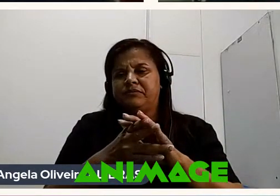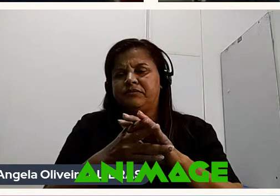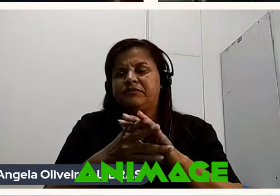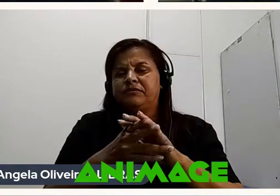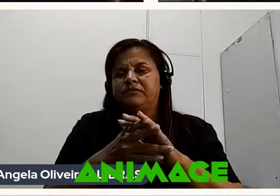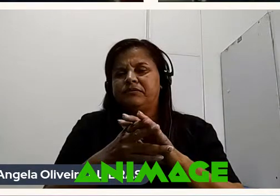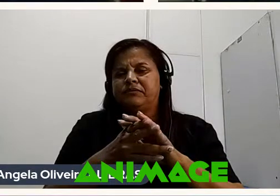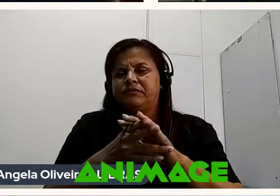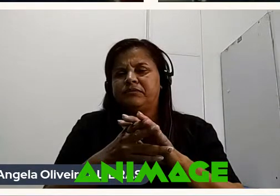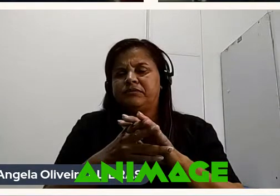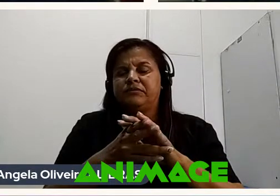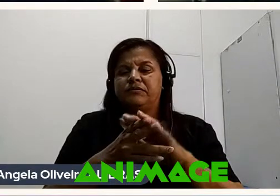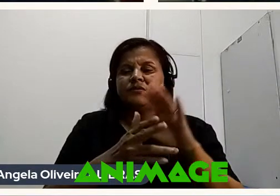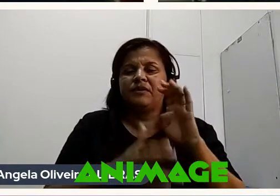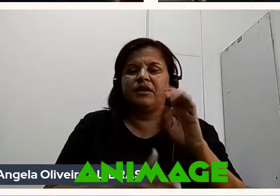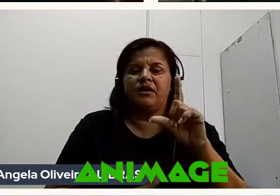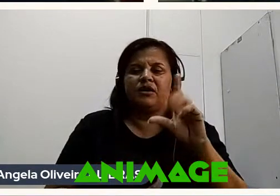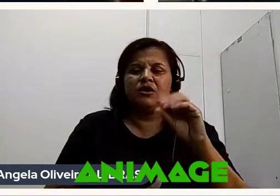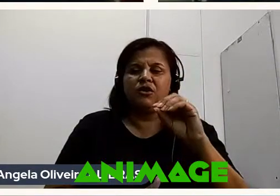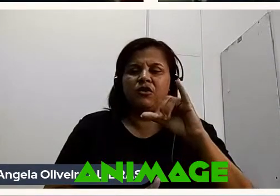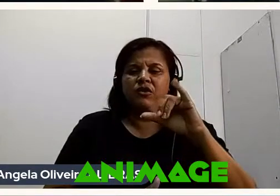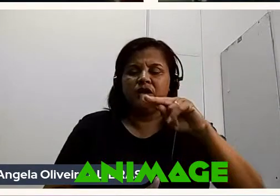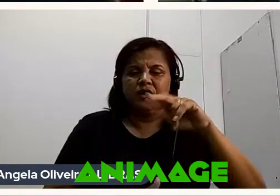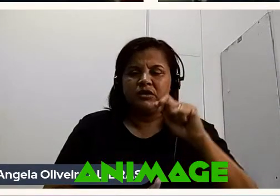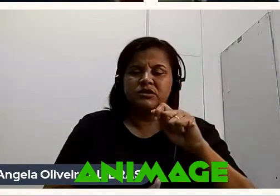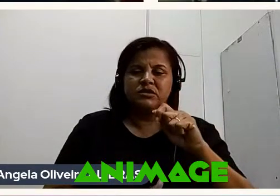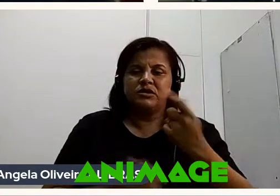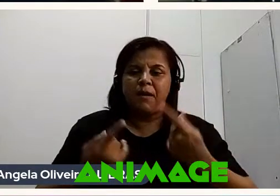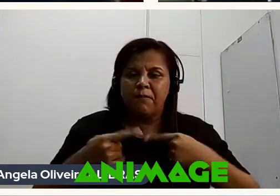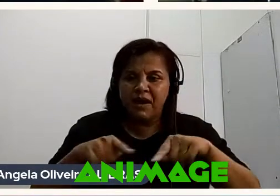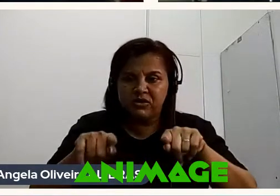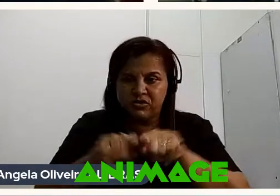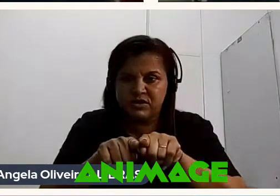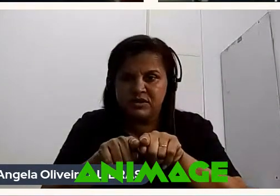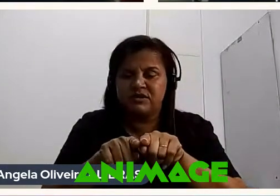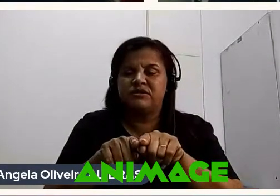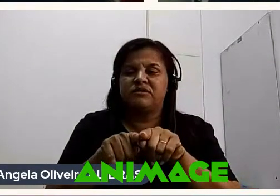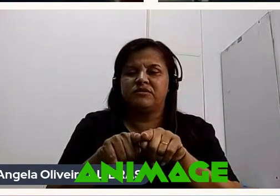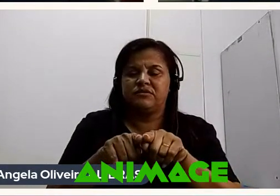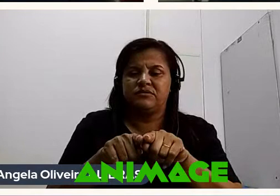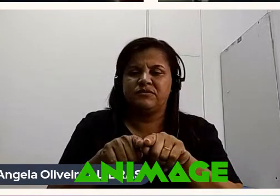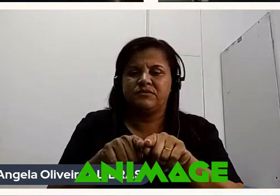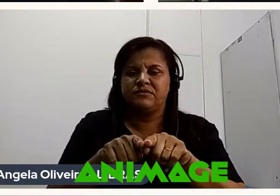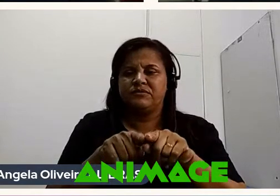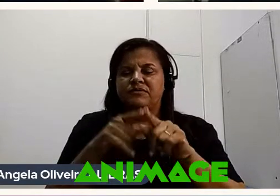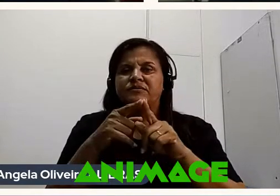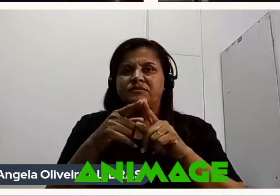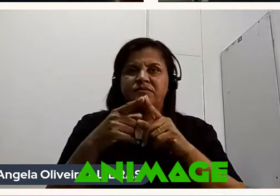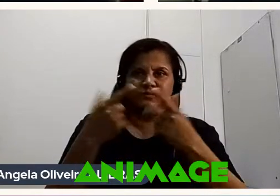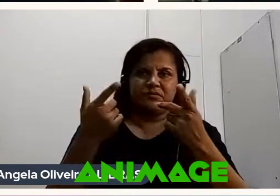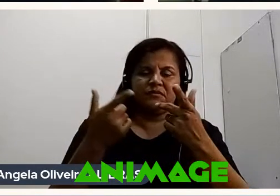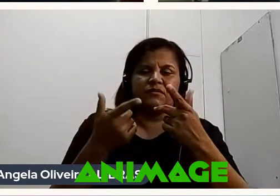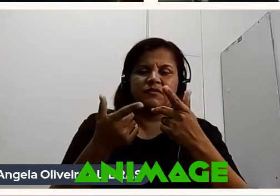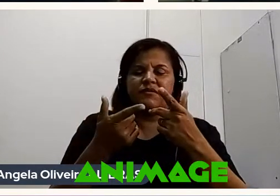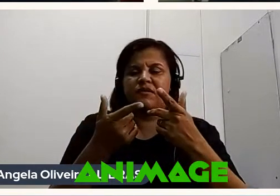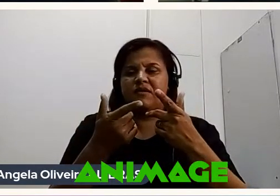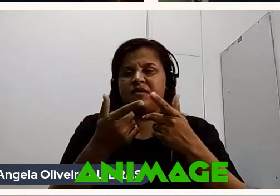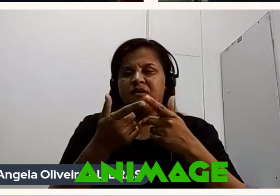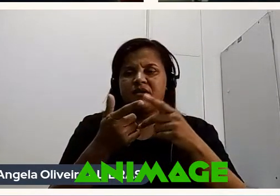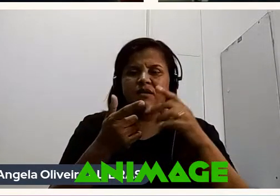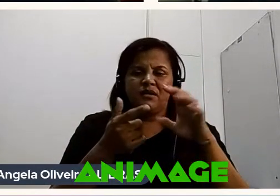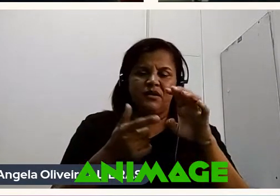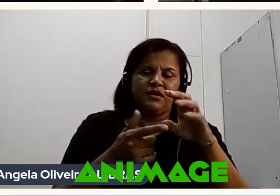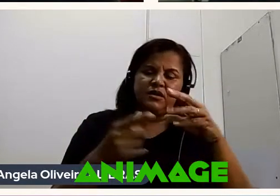Aí a Luísa pergunta O patrocínio Talvez eu gostaria de O patrocínio pelo Ancine Pelo Senai